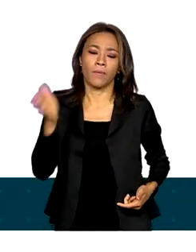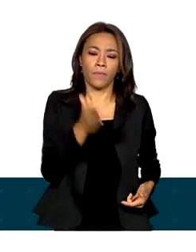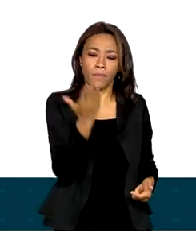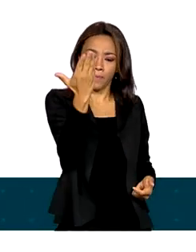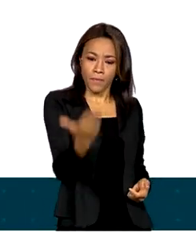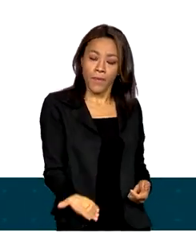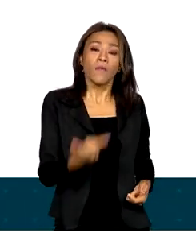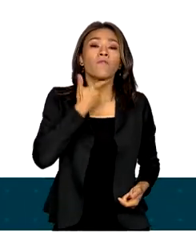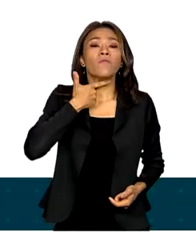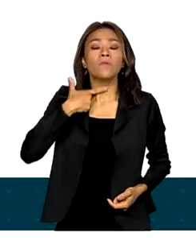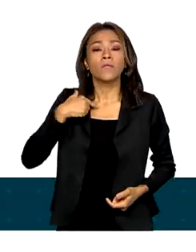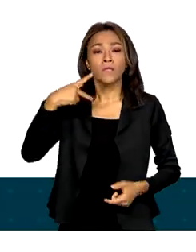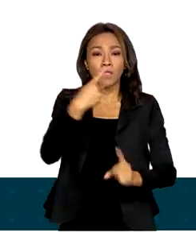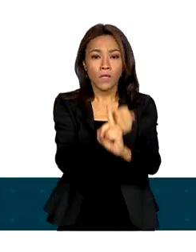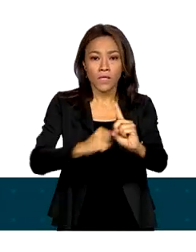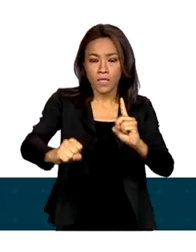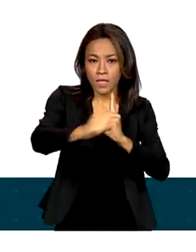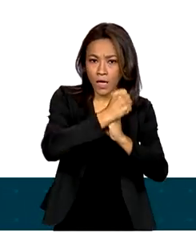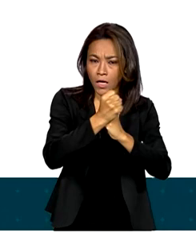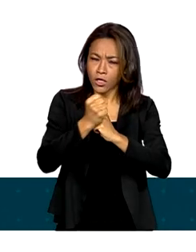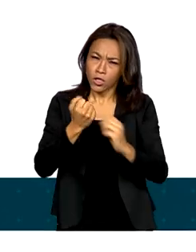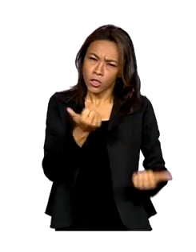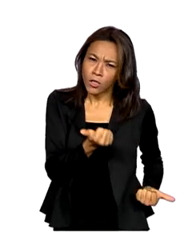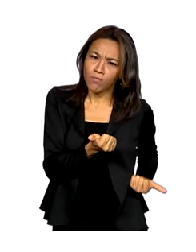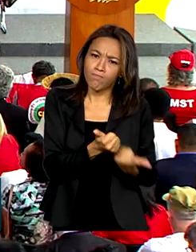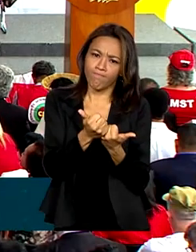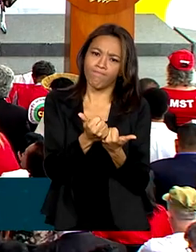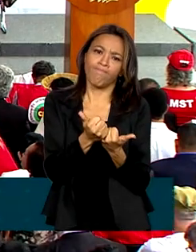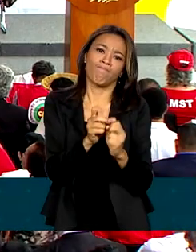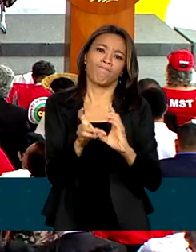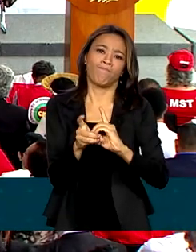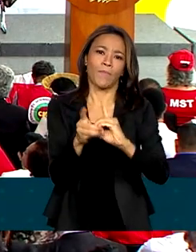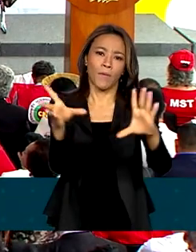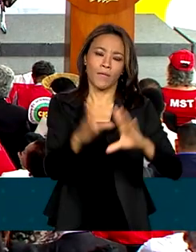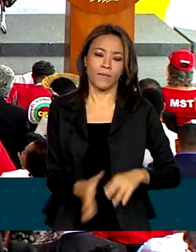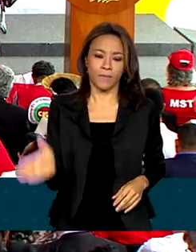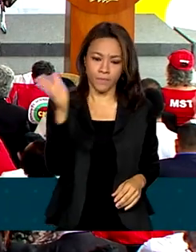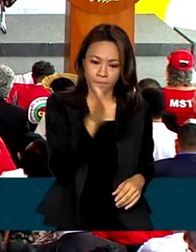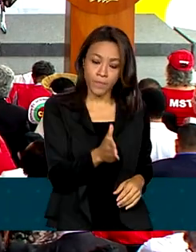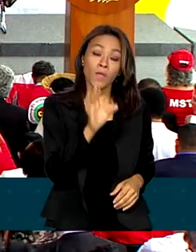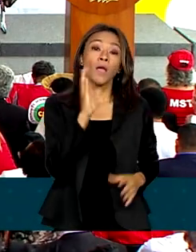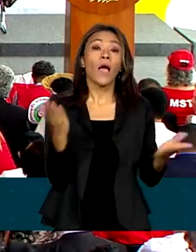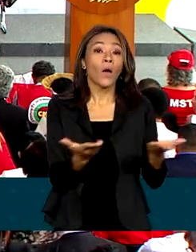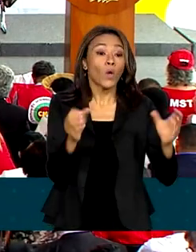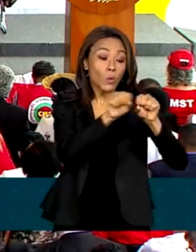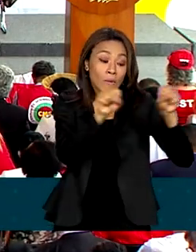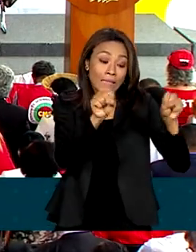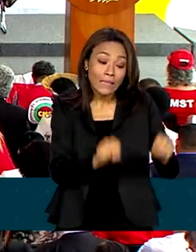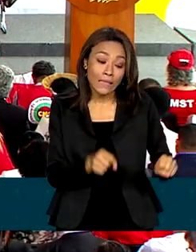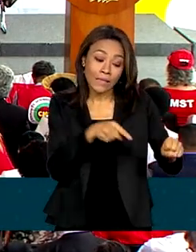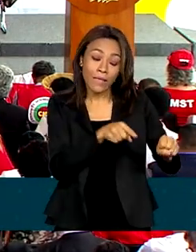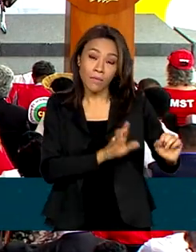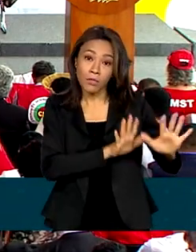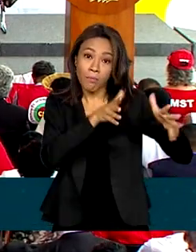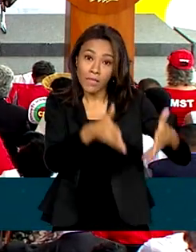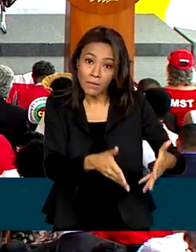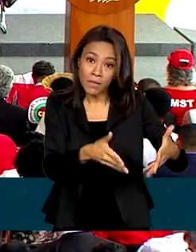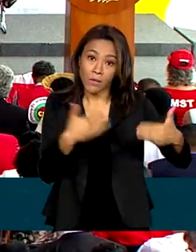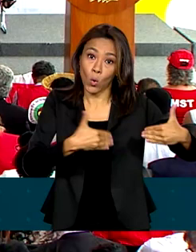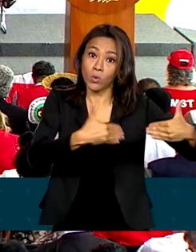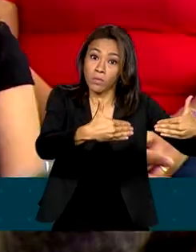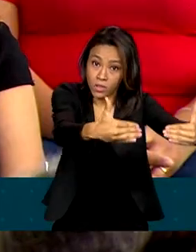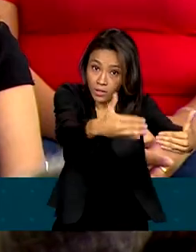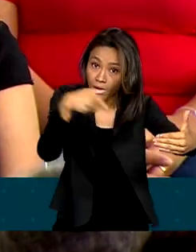de enraizar e fortalecer a democracia. Já o sistema de participação social interministerial